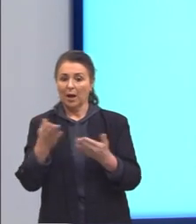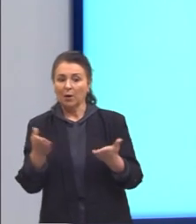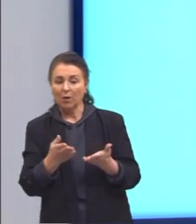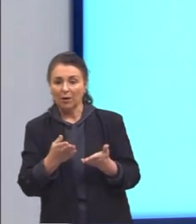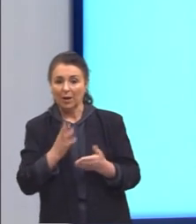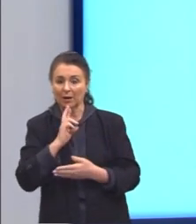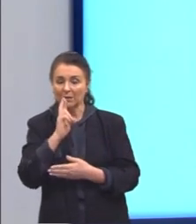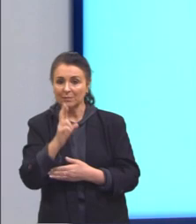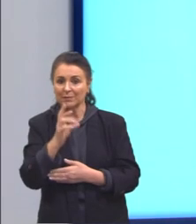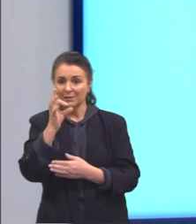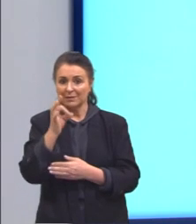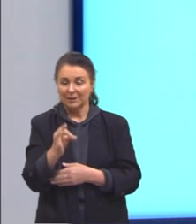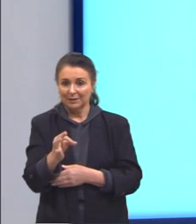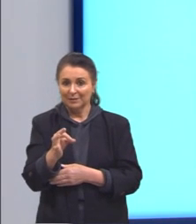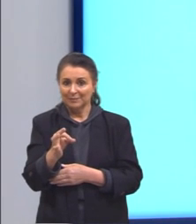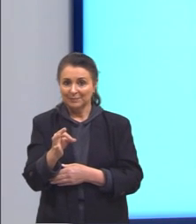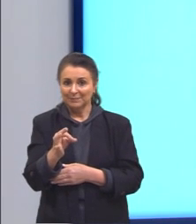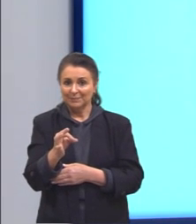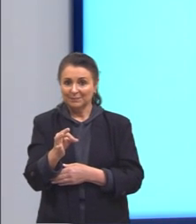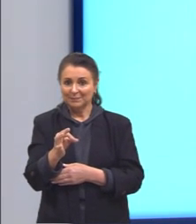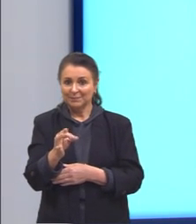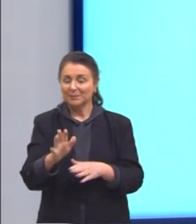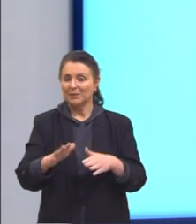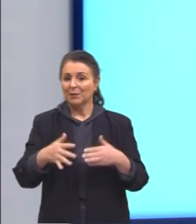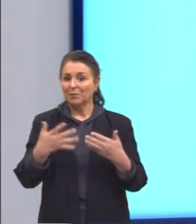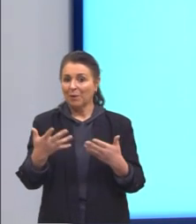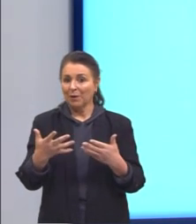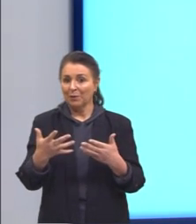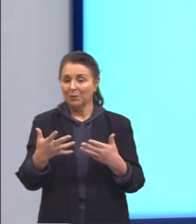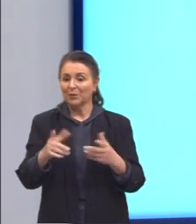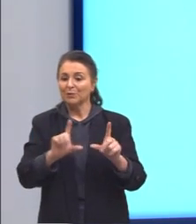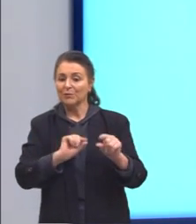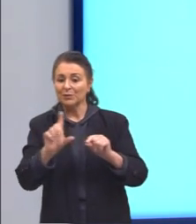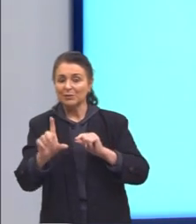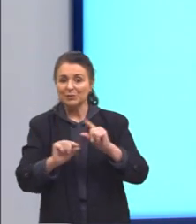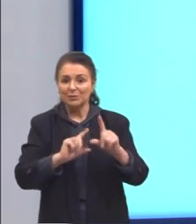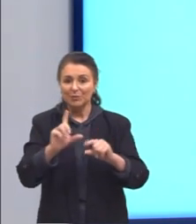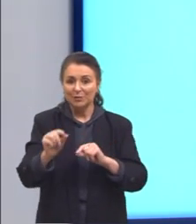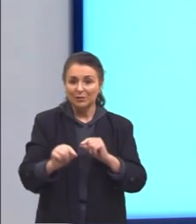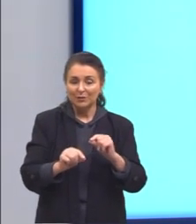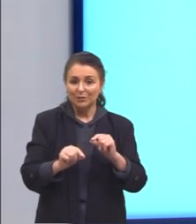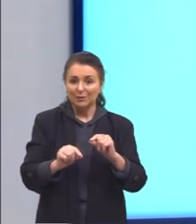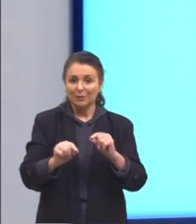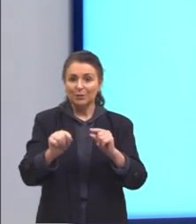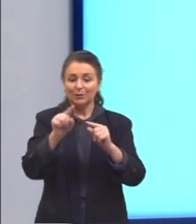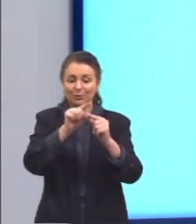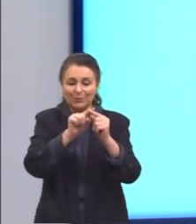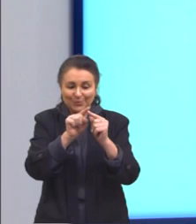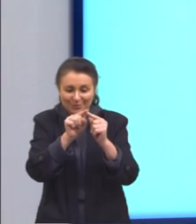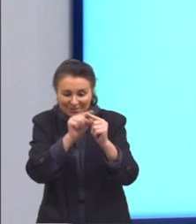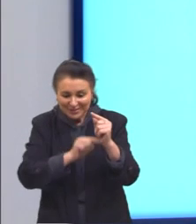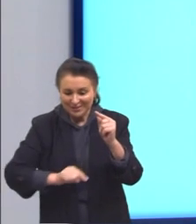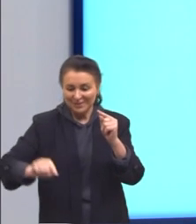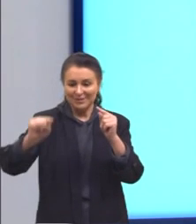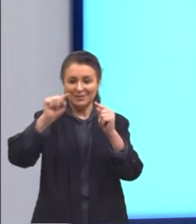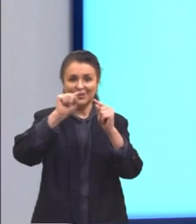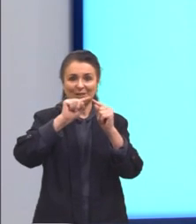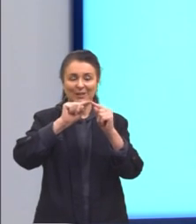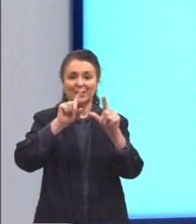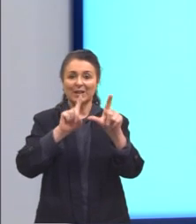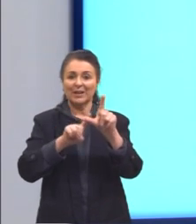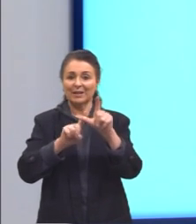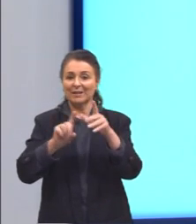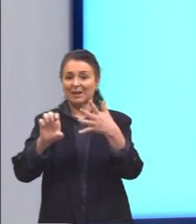alternativas, a alternativa correta, né, o cartão escolhido, então, seria do formato de um círculo, a letra